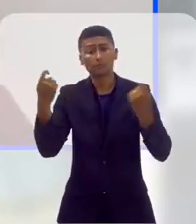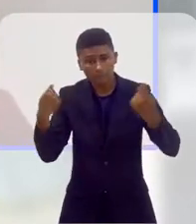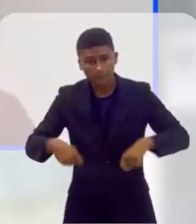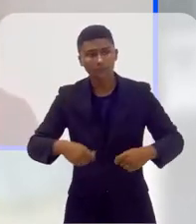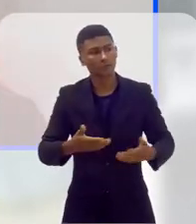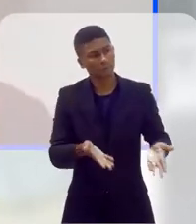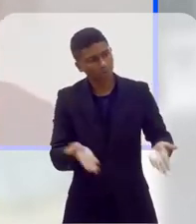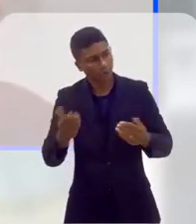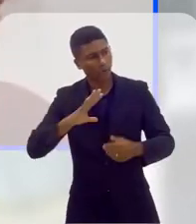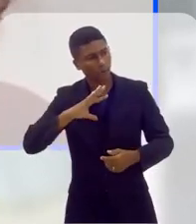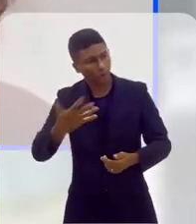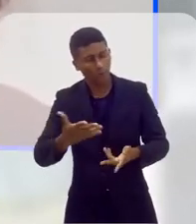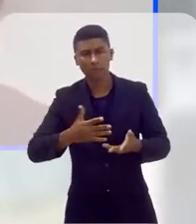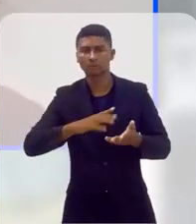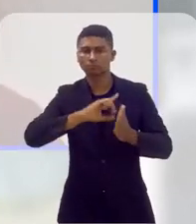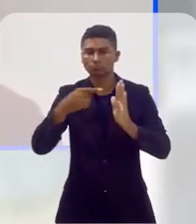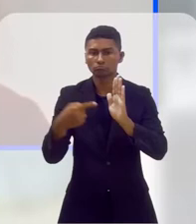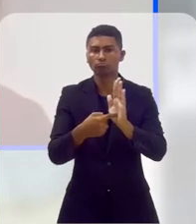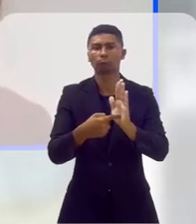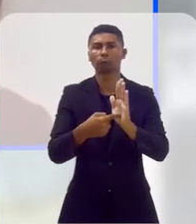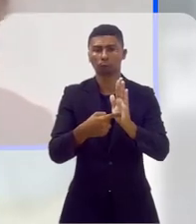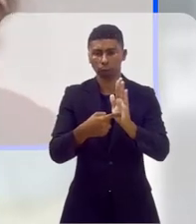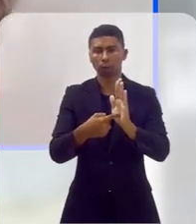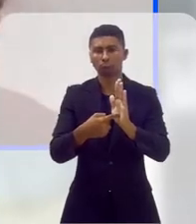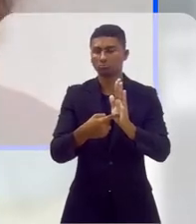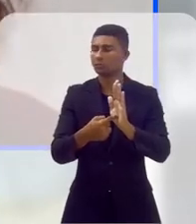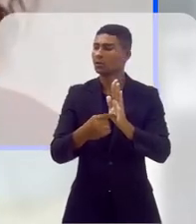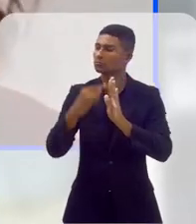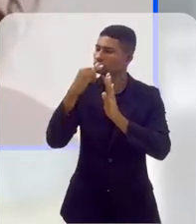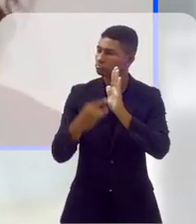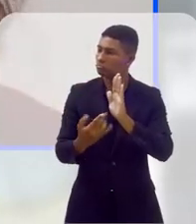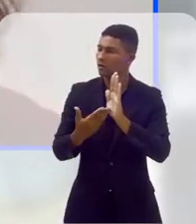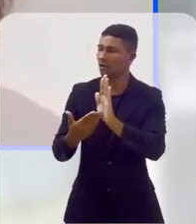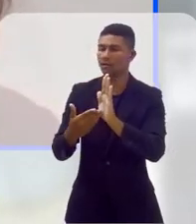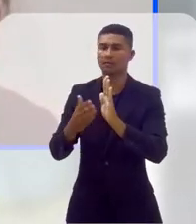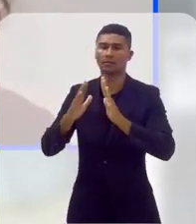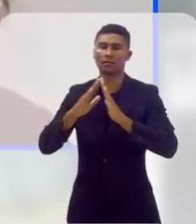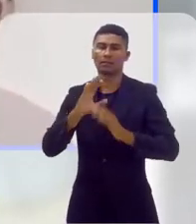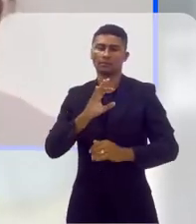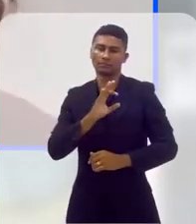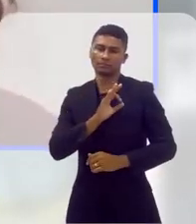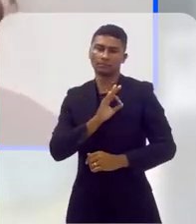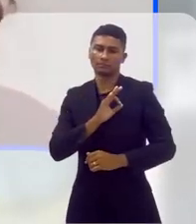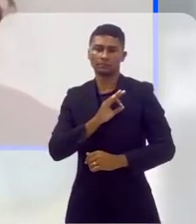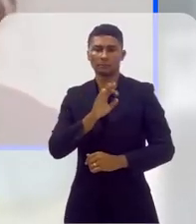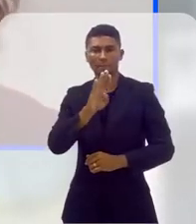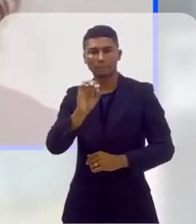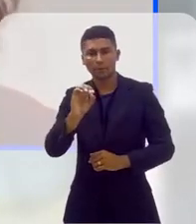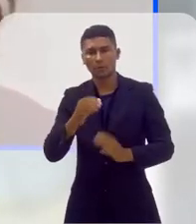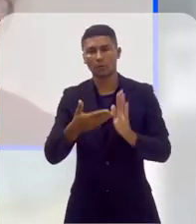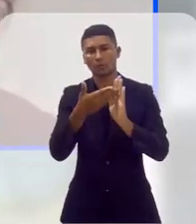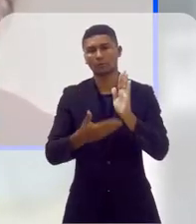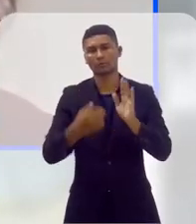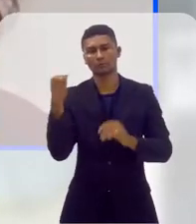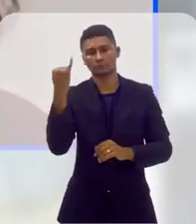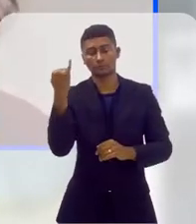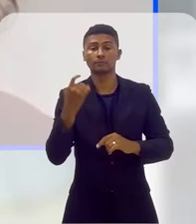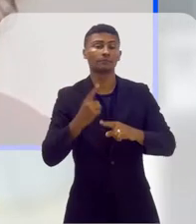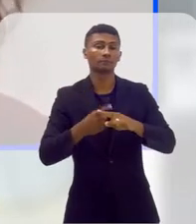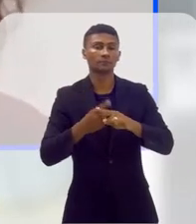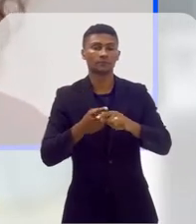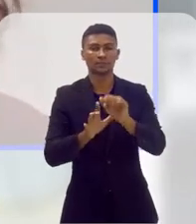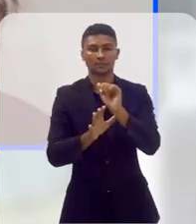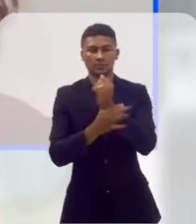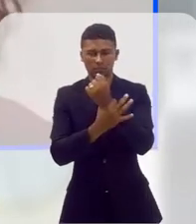dados, gente não consegue confrontar esse problema e nem trabalhar e pensar numa política pública de enfrentamento, né? A questão da segurança pública, ela